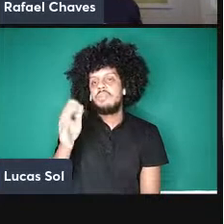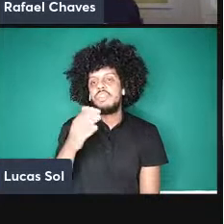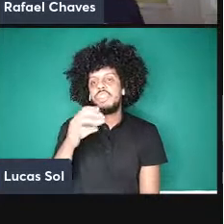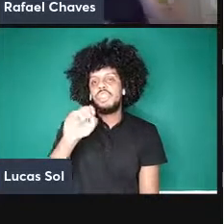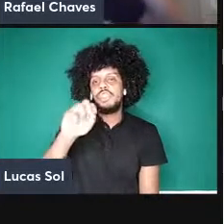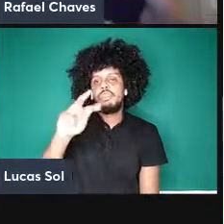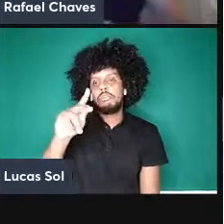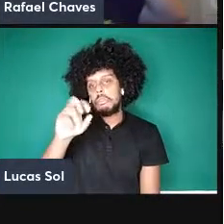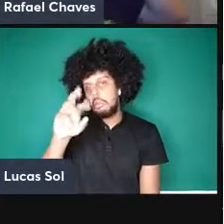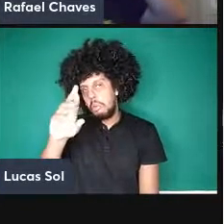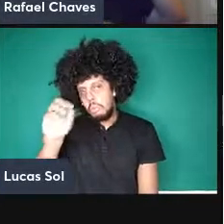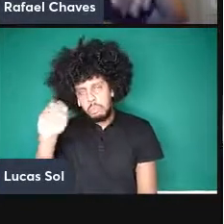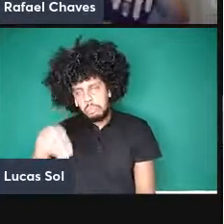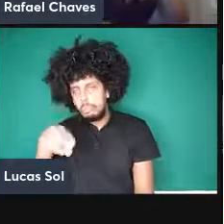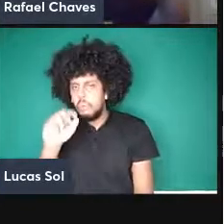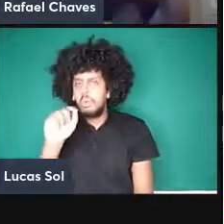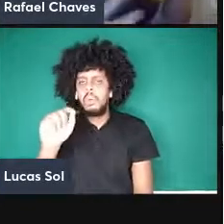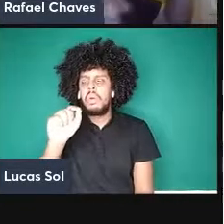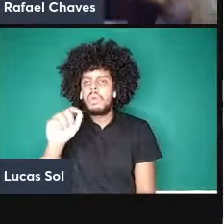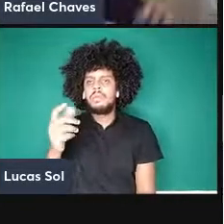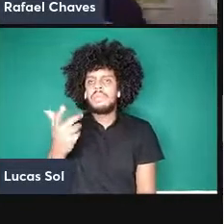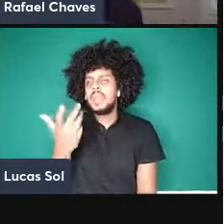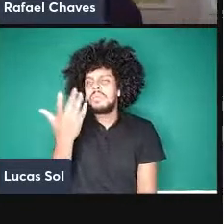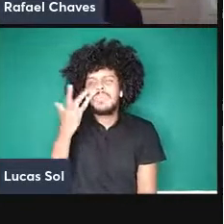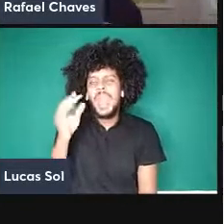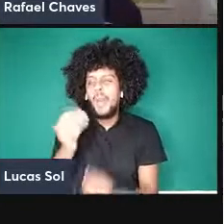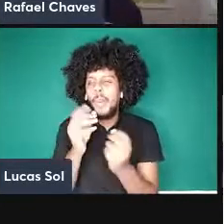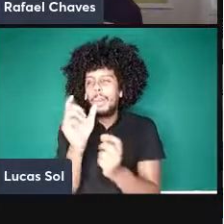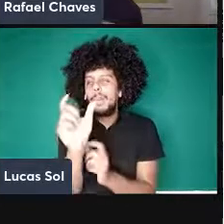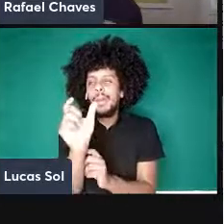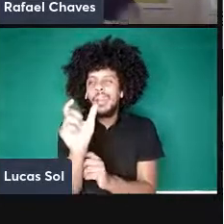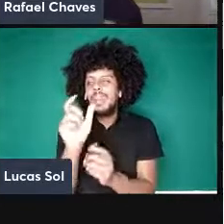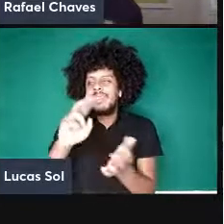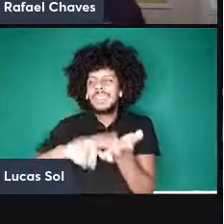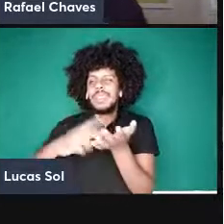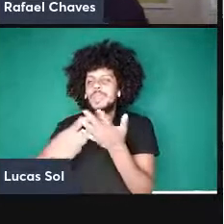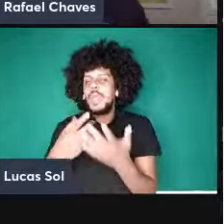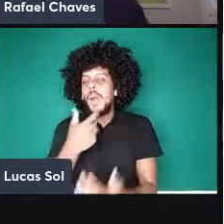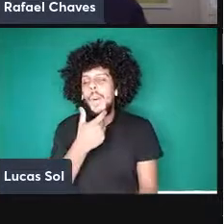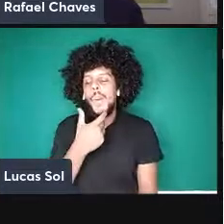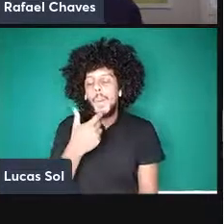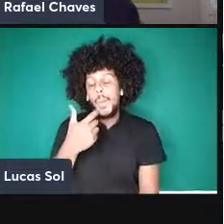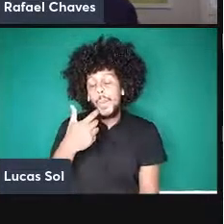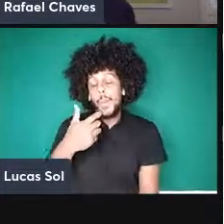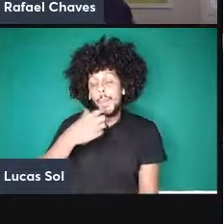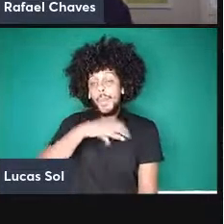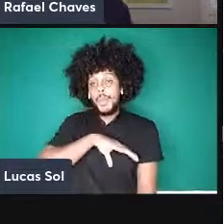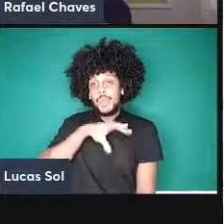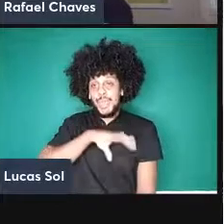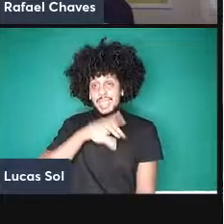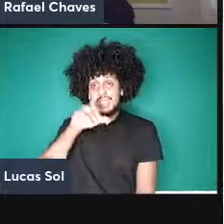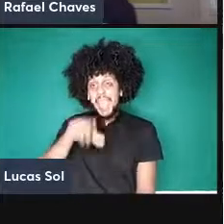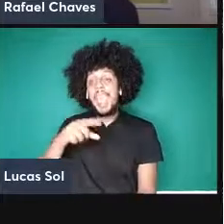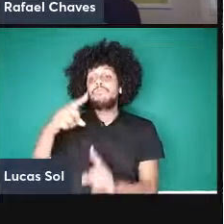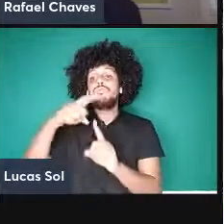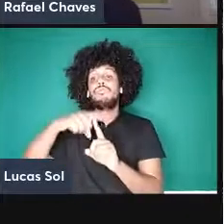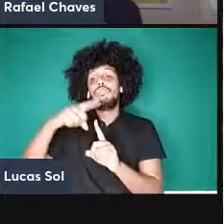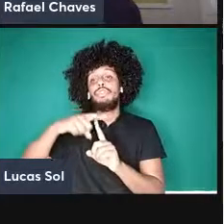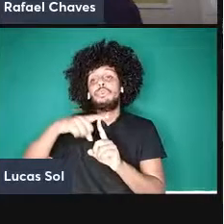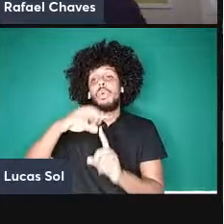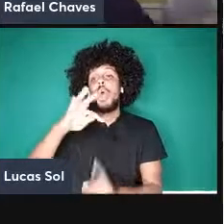eu esqueci como é fala shadow em português enfim é um novo tipo de tomografia que